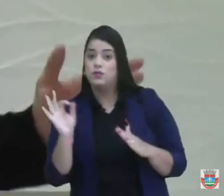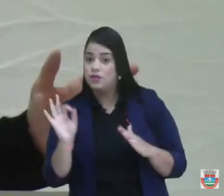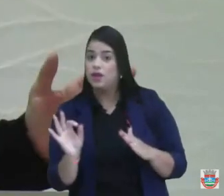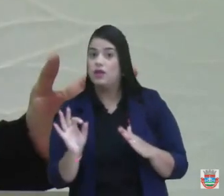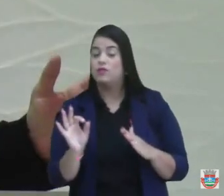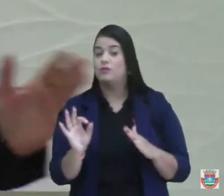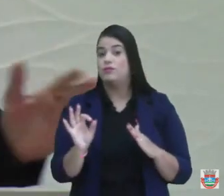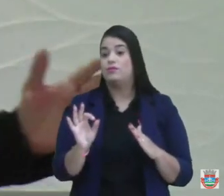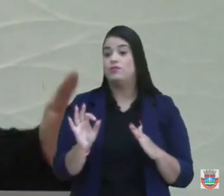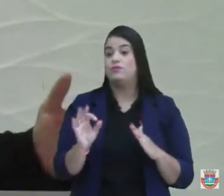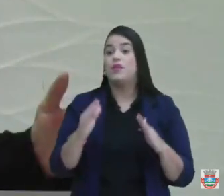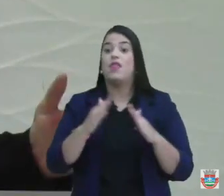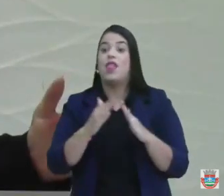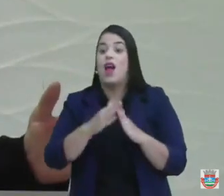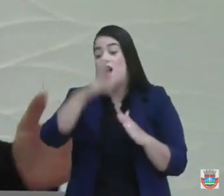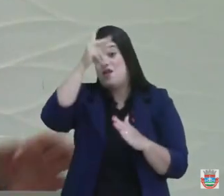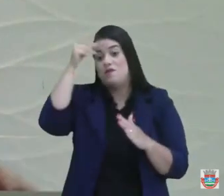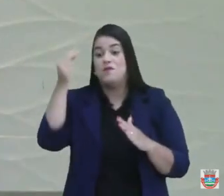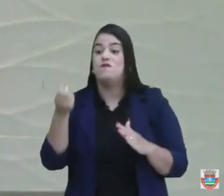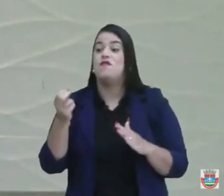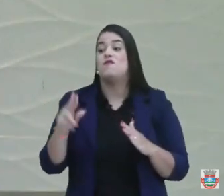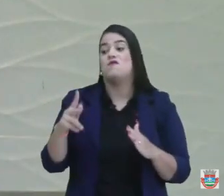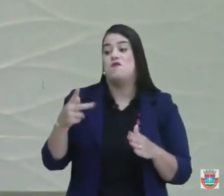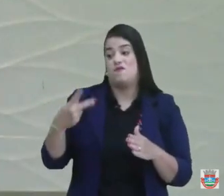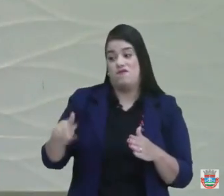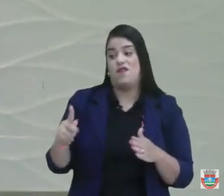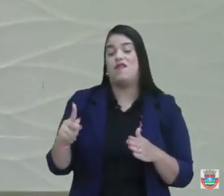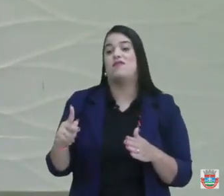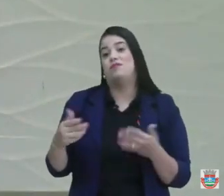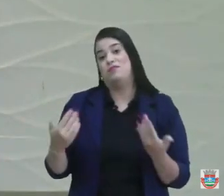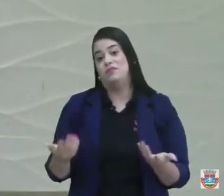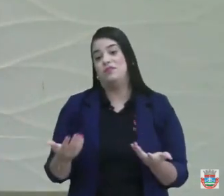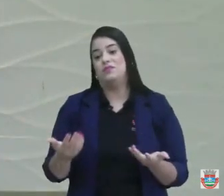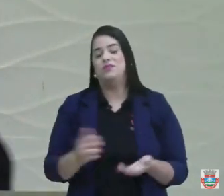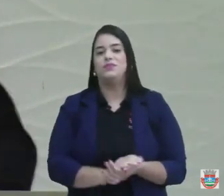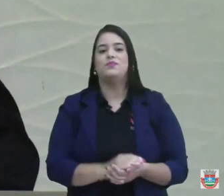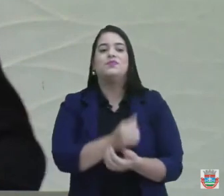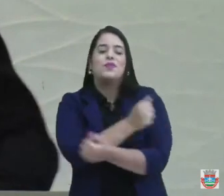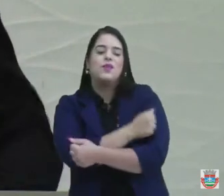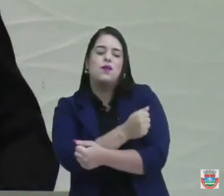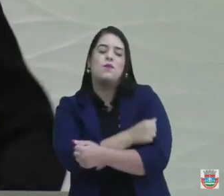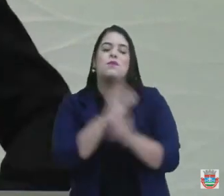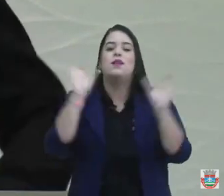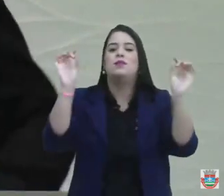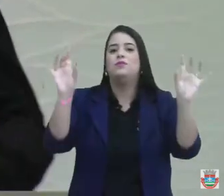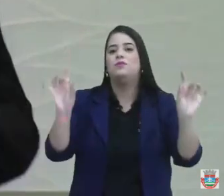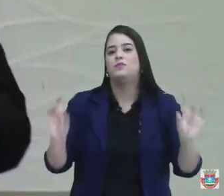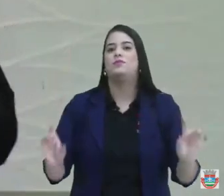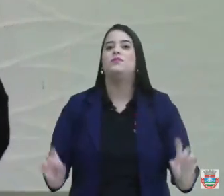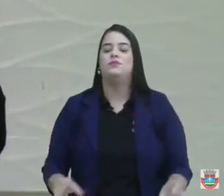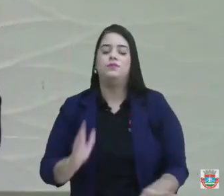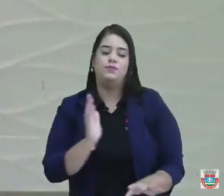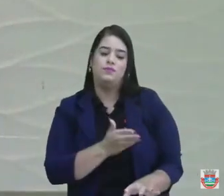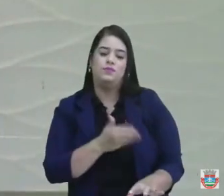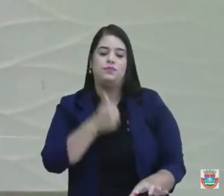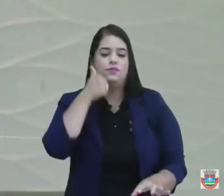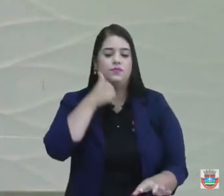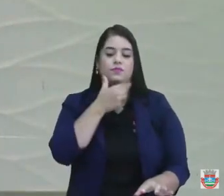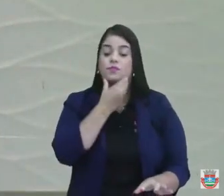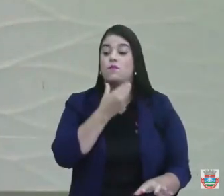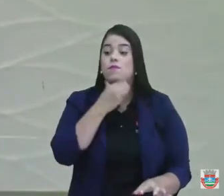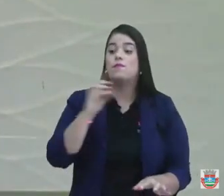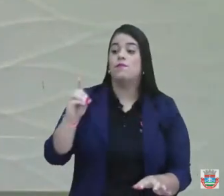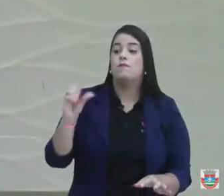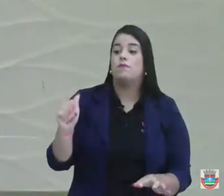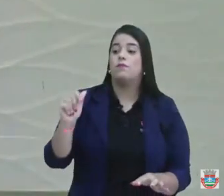prefeito ou da dele, e ainda não foi 100%. Mas gostaria de mandar um abraço especial ao nosso amigo Danilo Almeida,